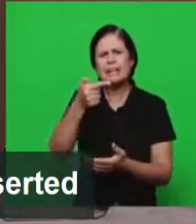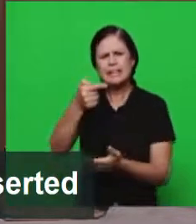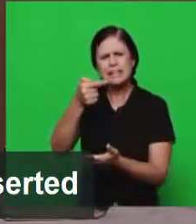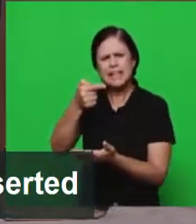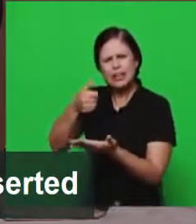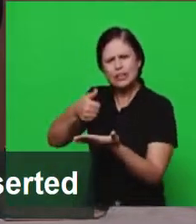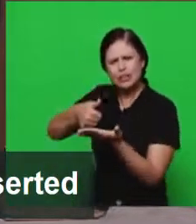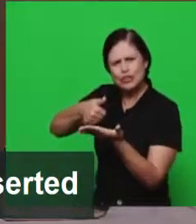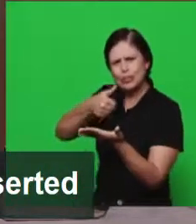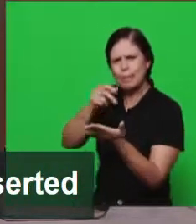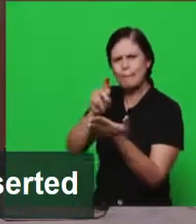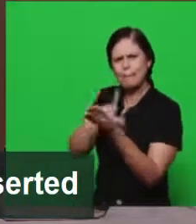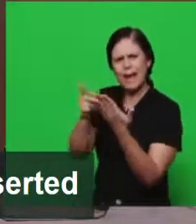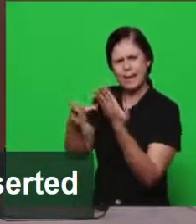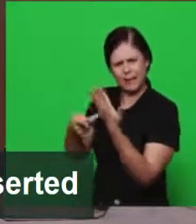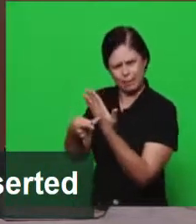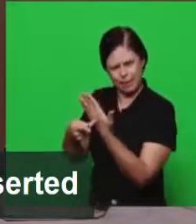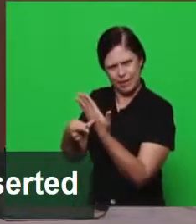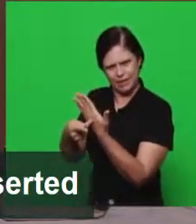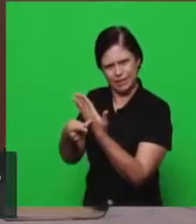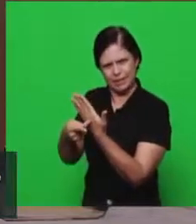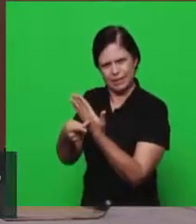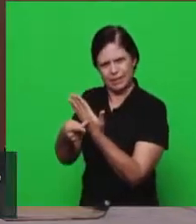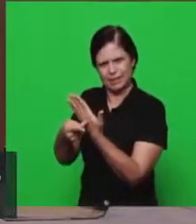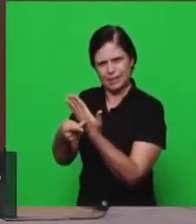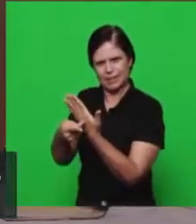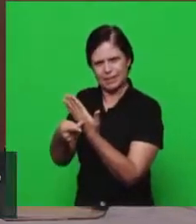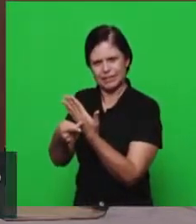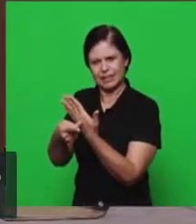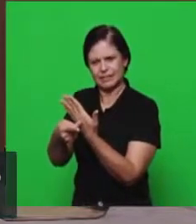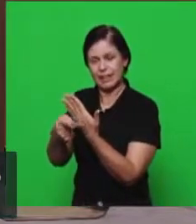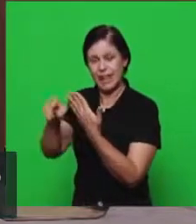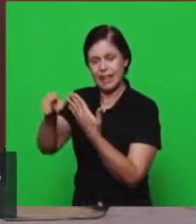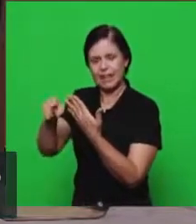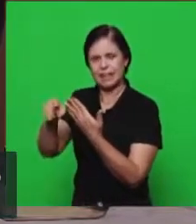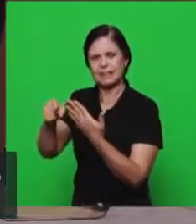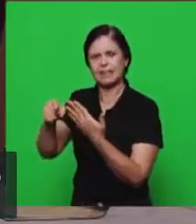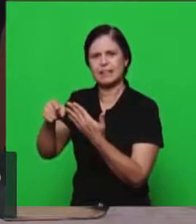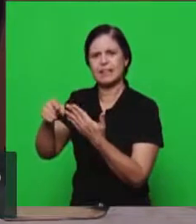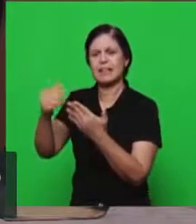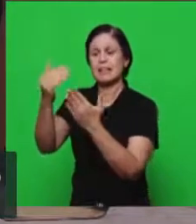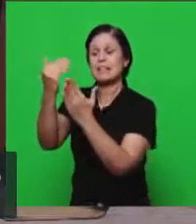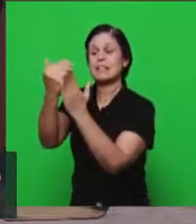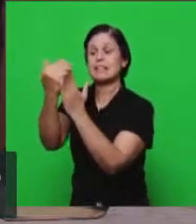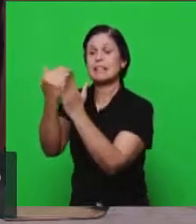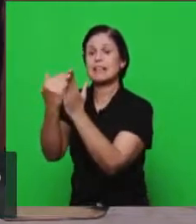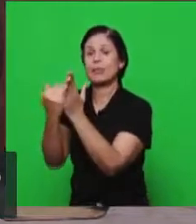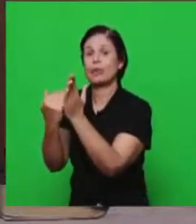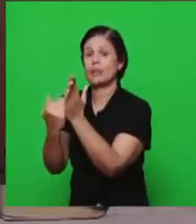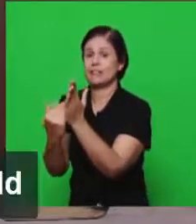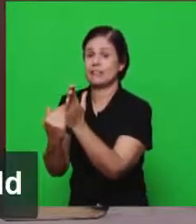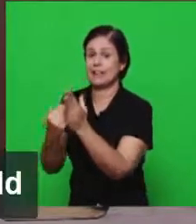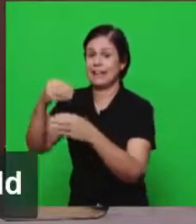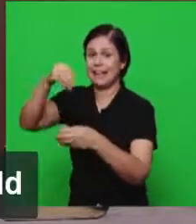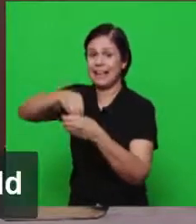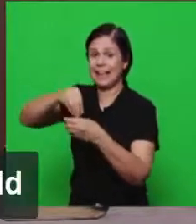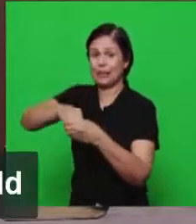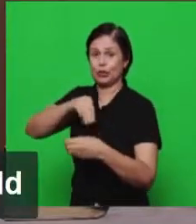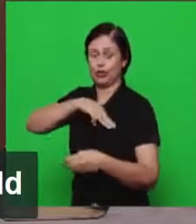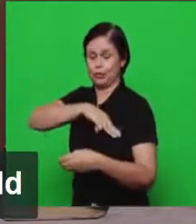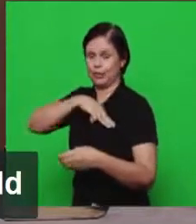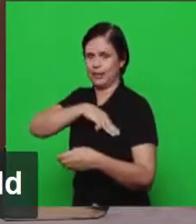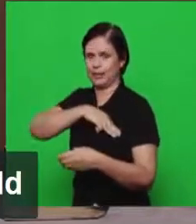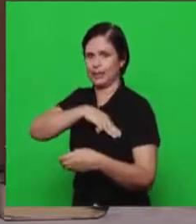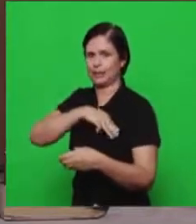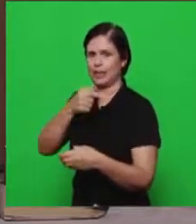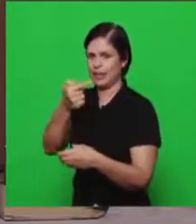reino estarem inseridas em sequência no evangelho de mateus então as parábolas do